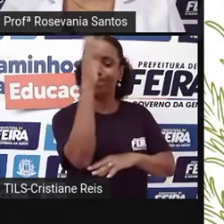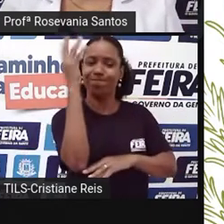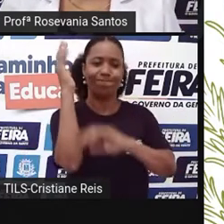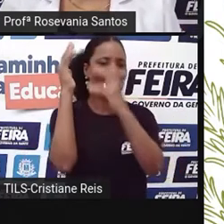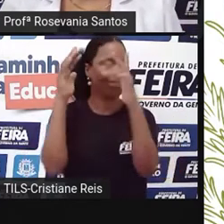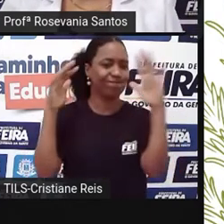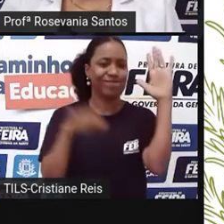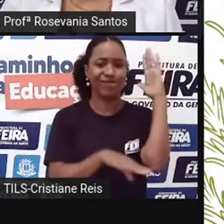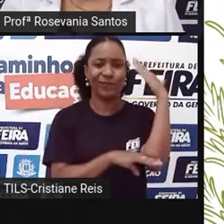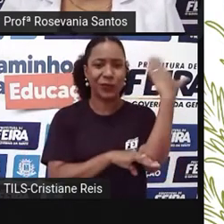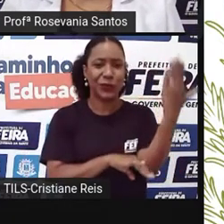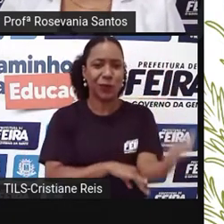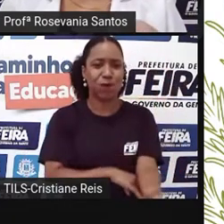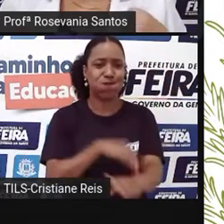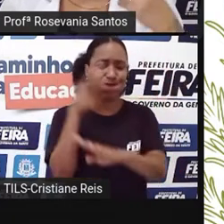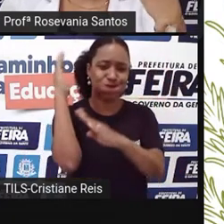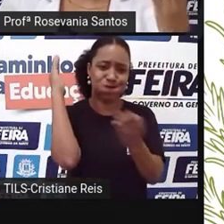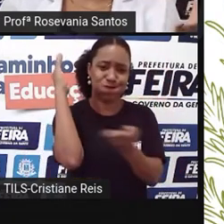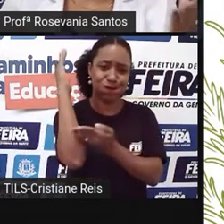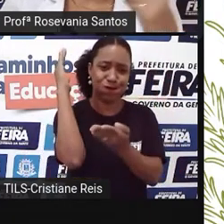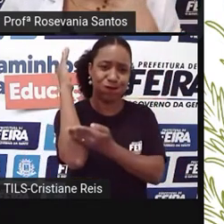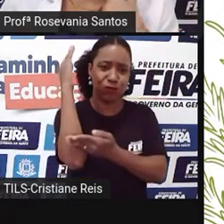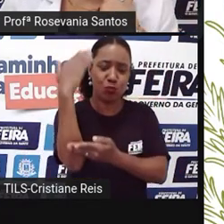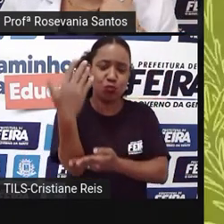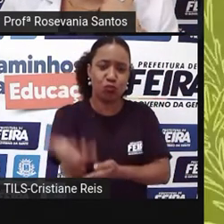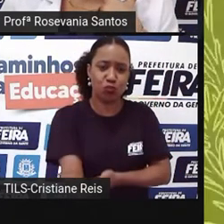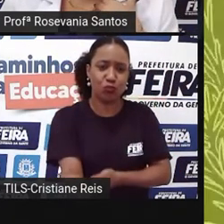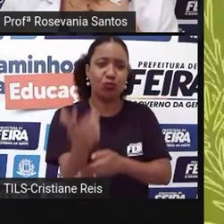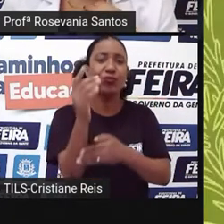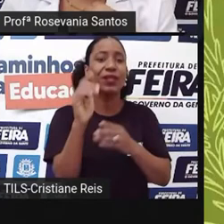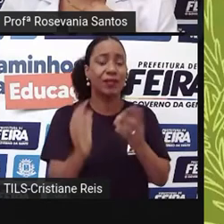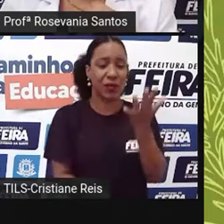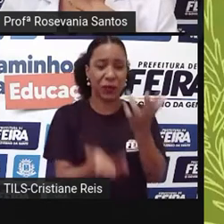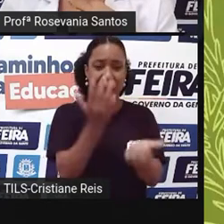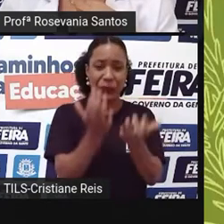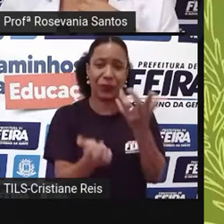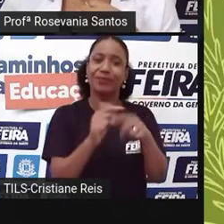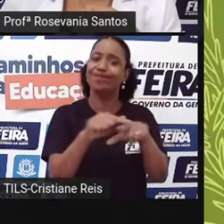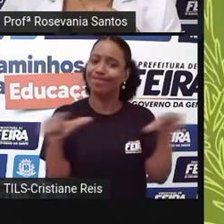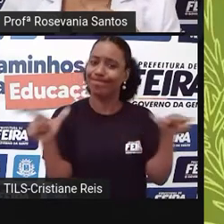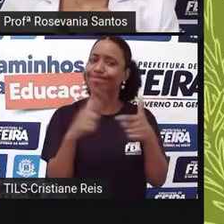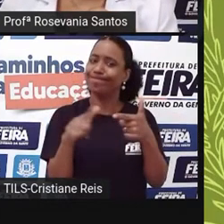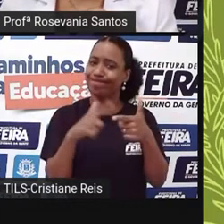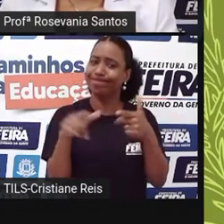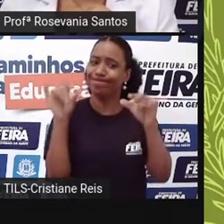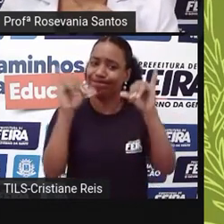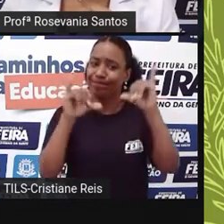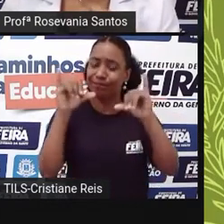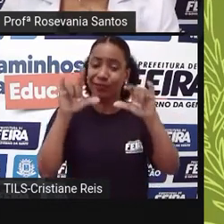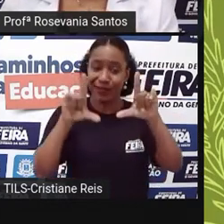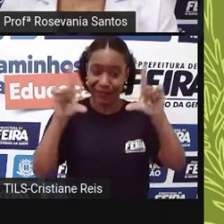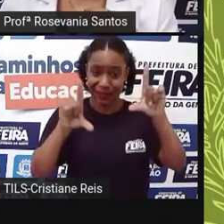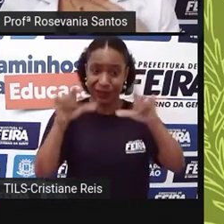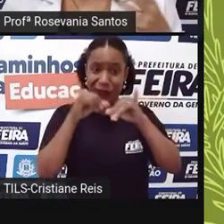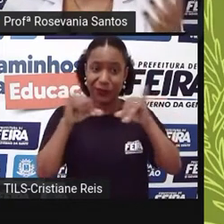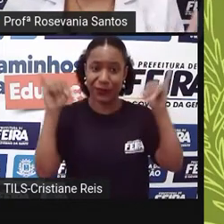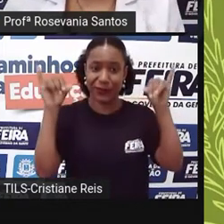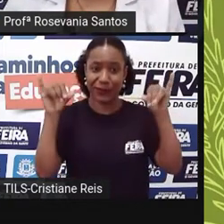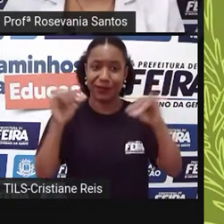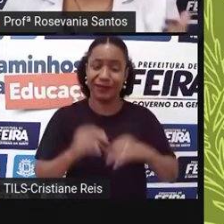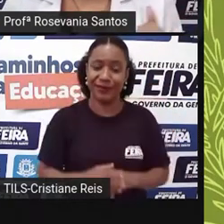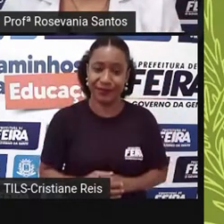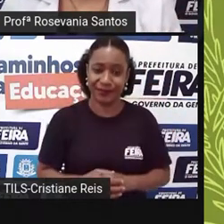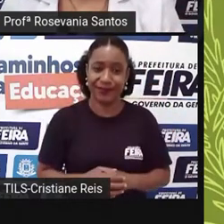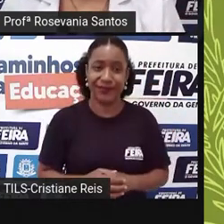queimadas, né, que a gente tem assistido principalmente nos noticiários. Aí, a outra parte da Amazônia aqui também